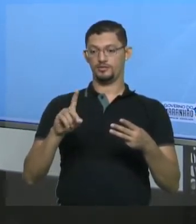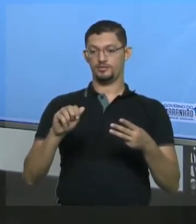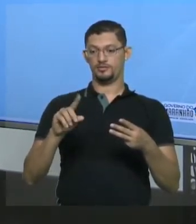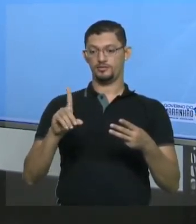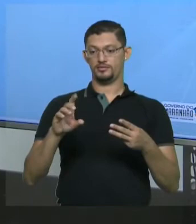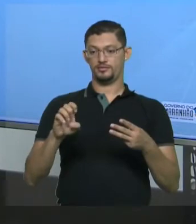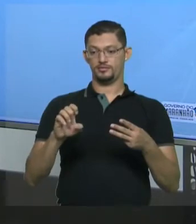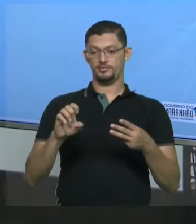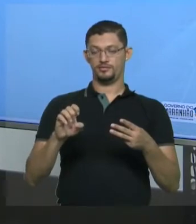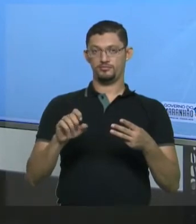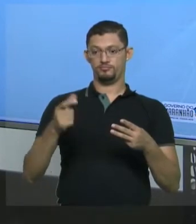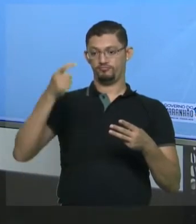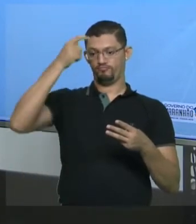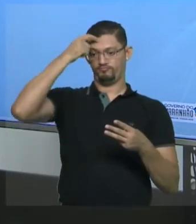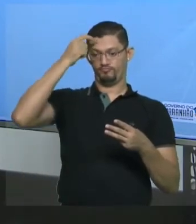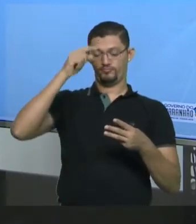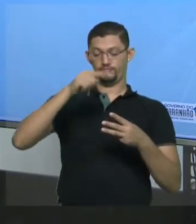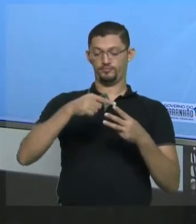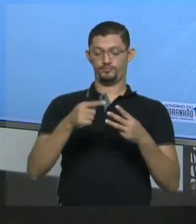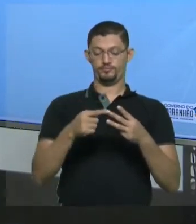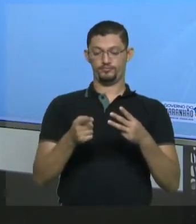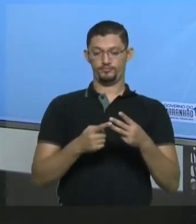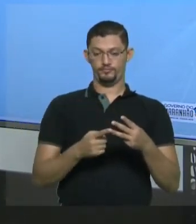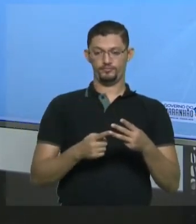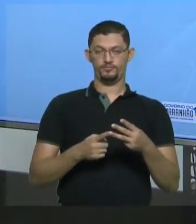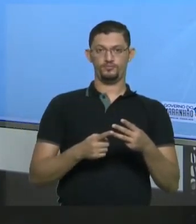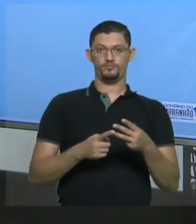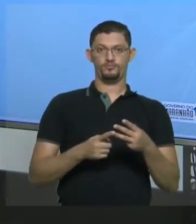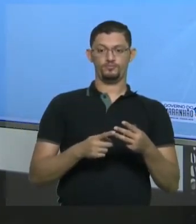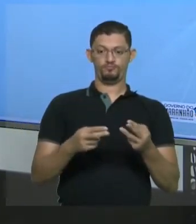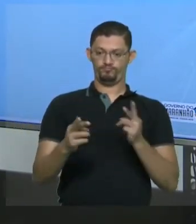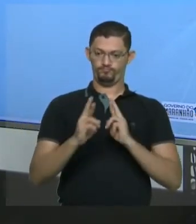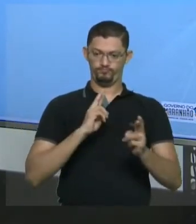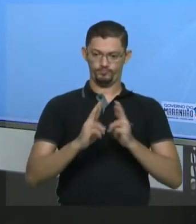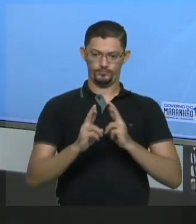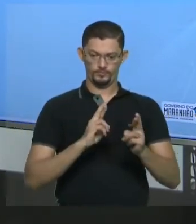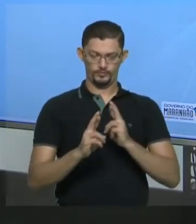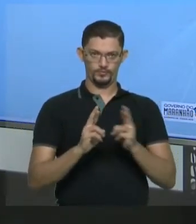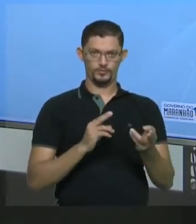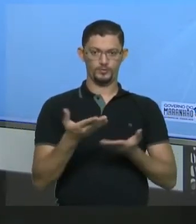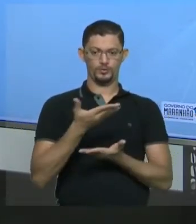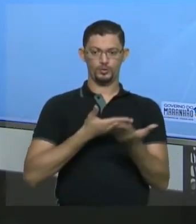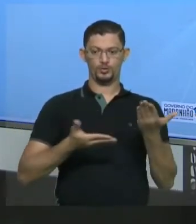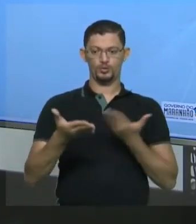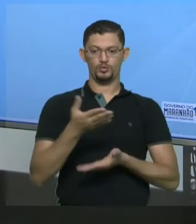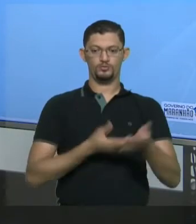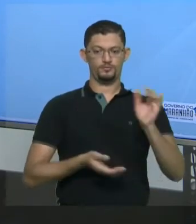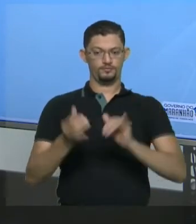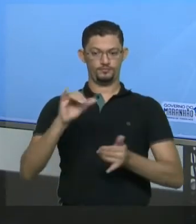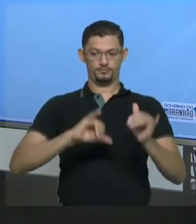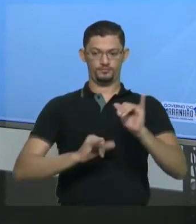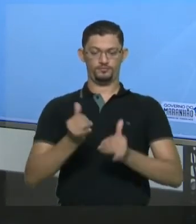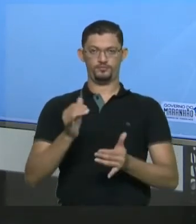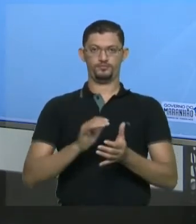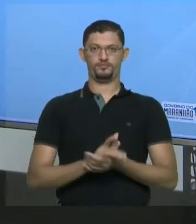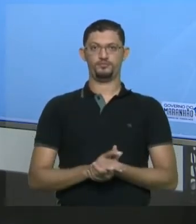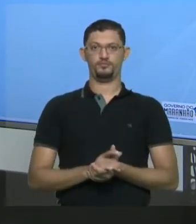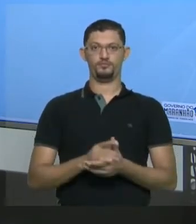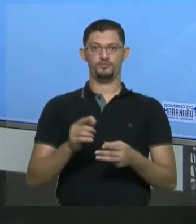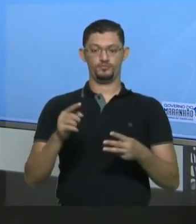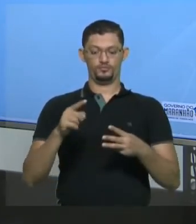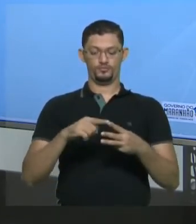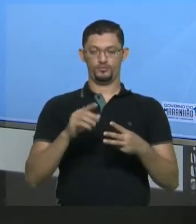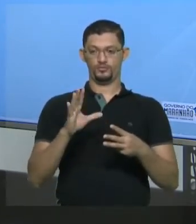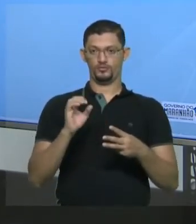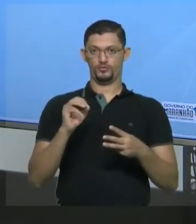Você tem que ter essa consciência de cada concentração dessa estabelece uma relação entre as partes de uma solução. Concentração